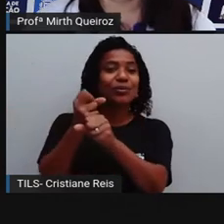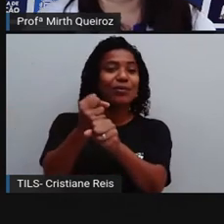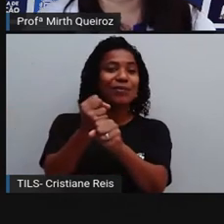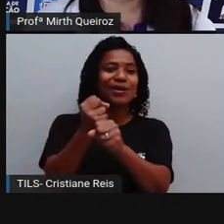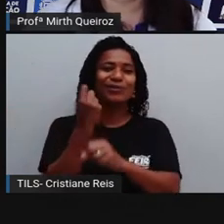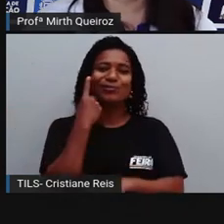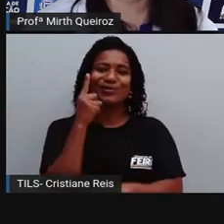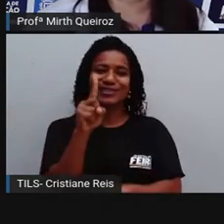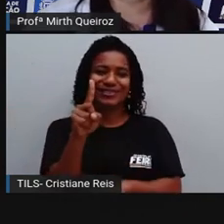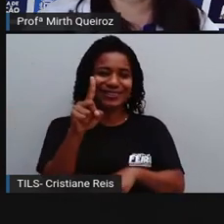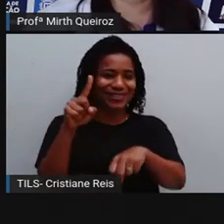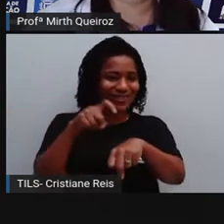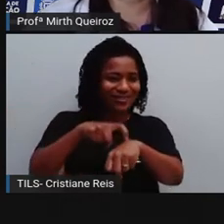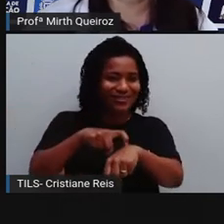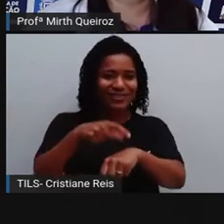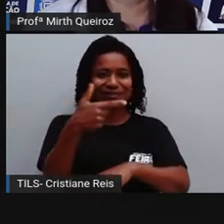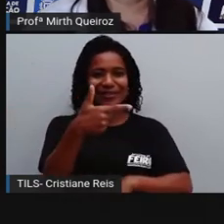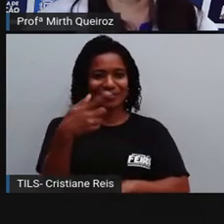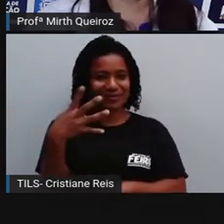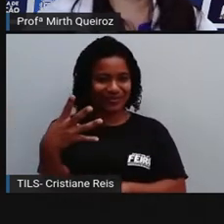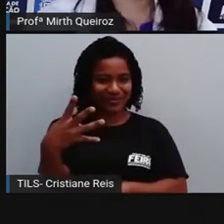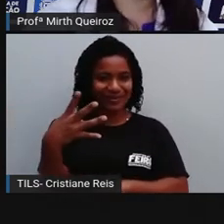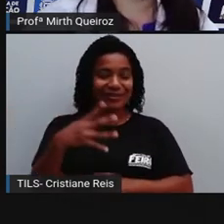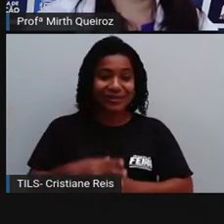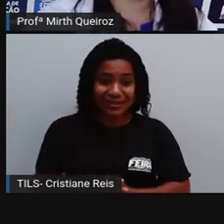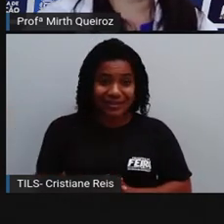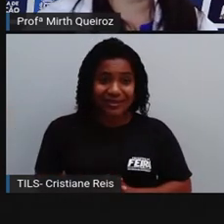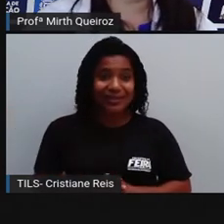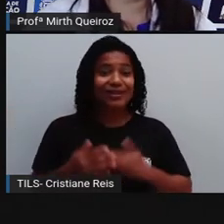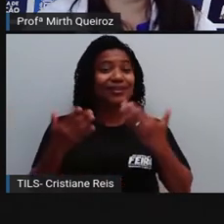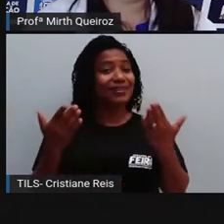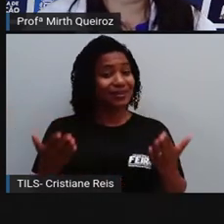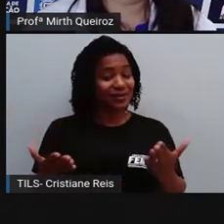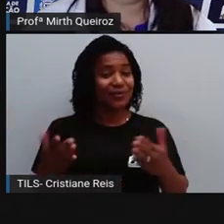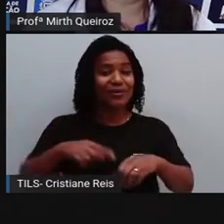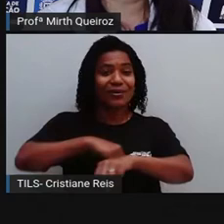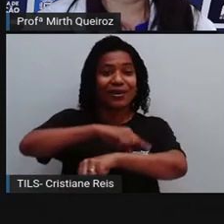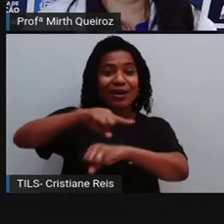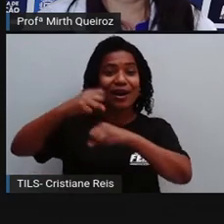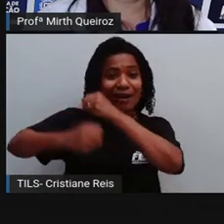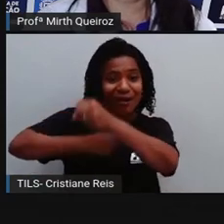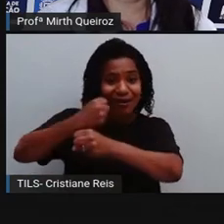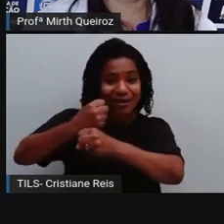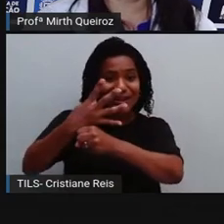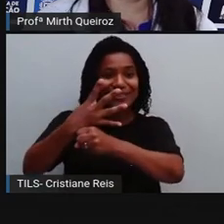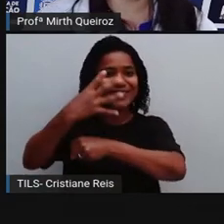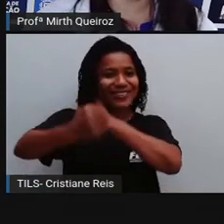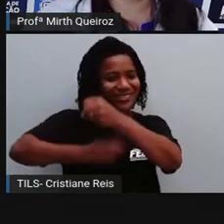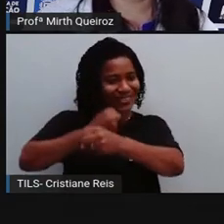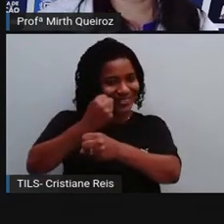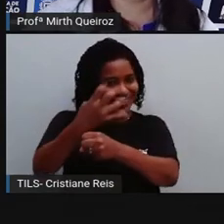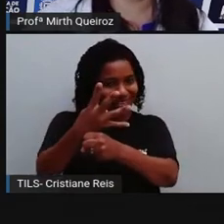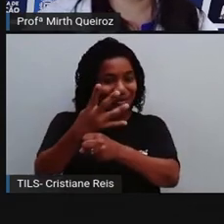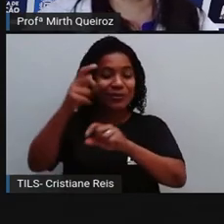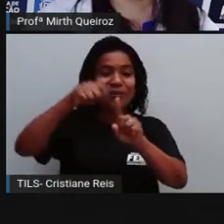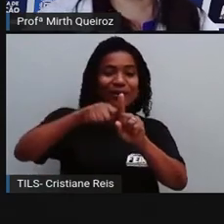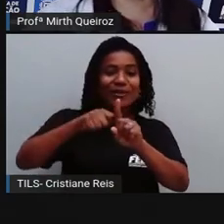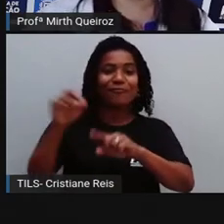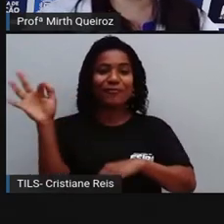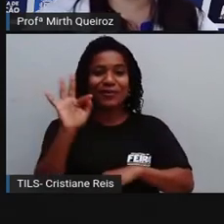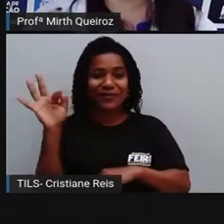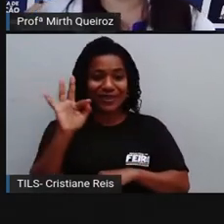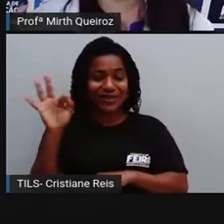24 horas, que equivale a um dia. Por isso que a cada quatro anos, o mês de fevereiro,